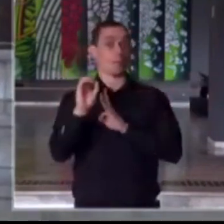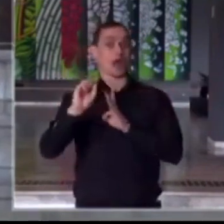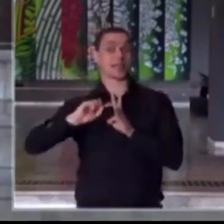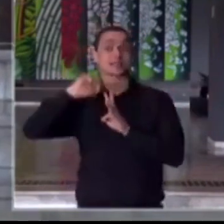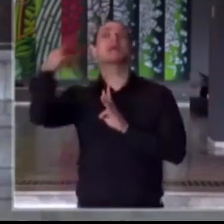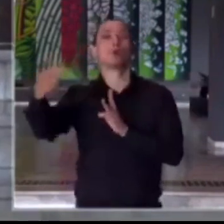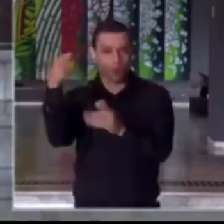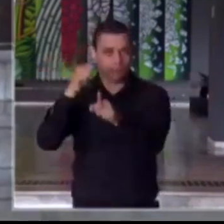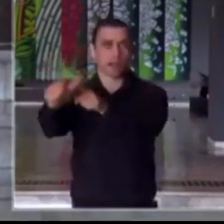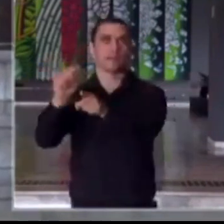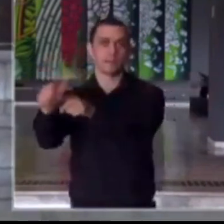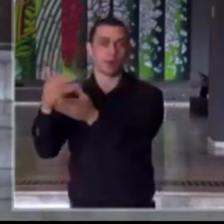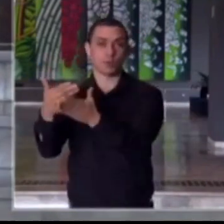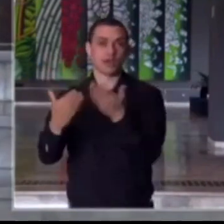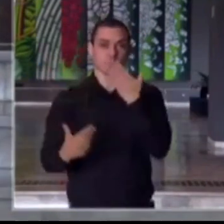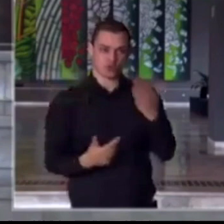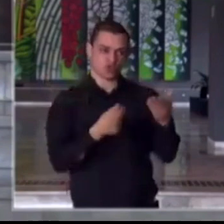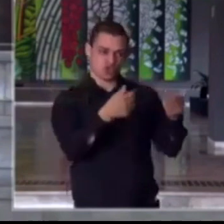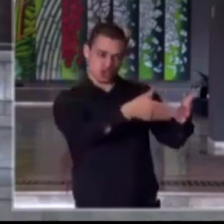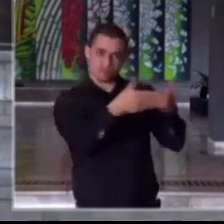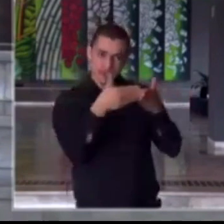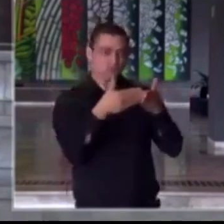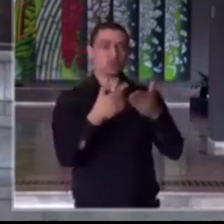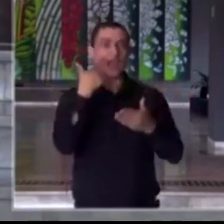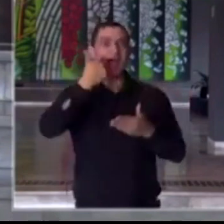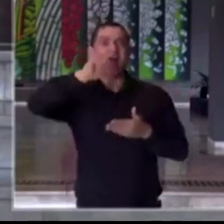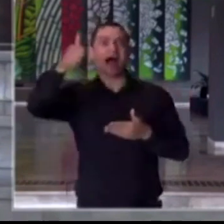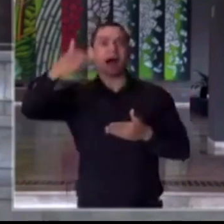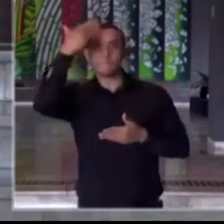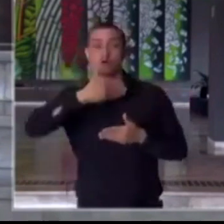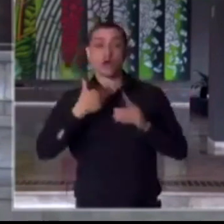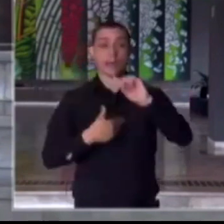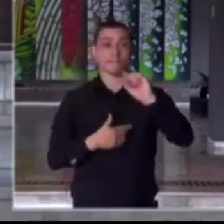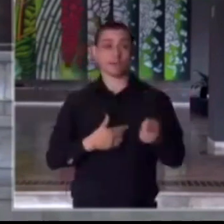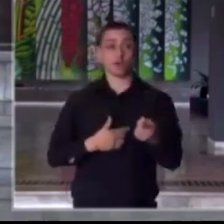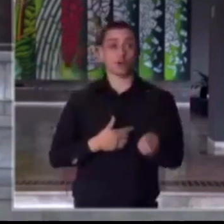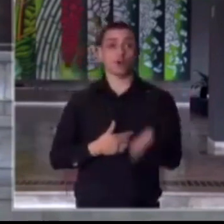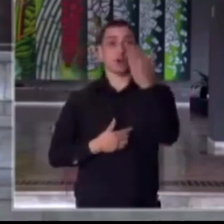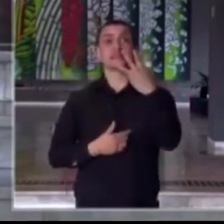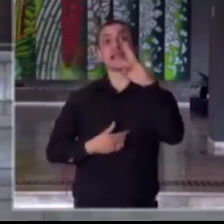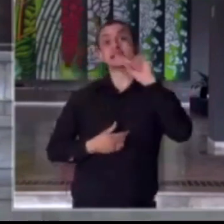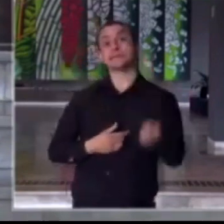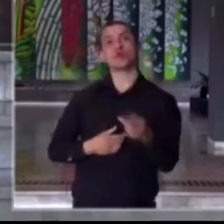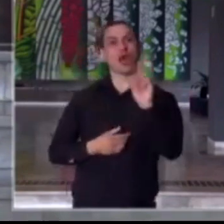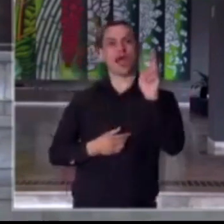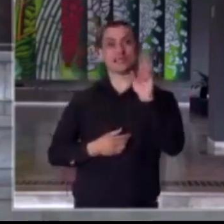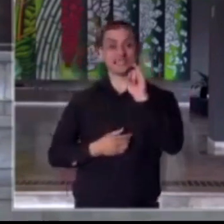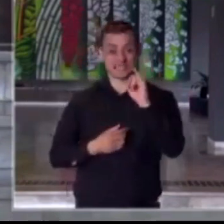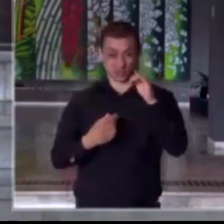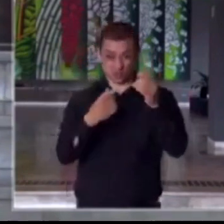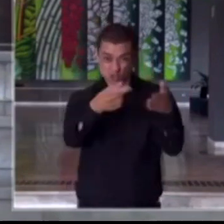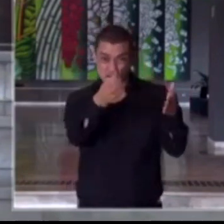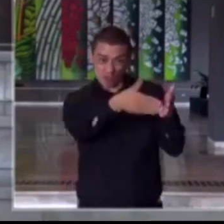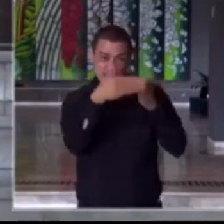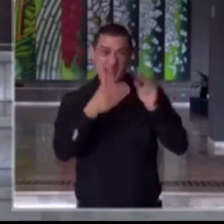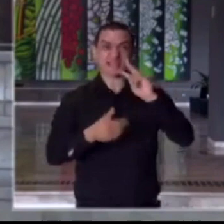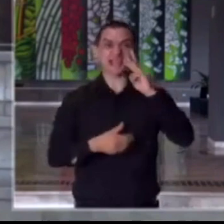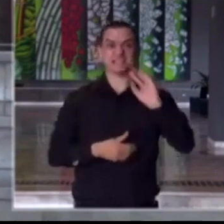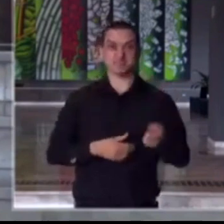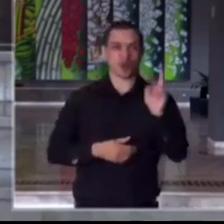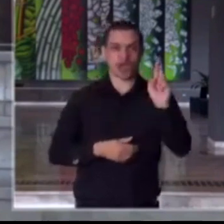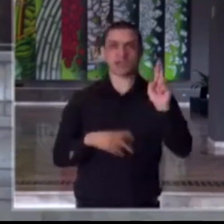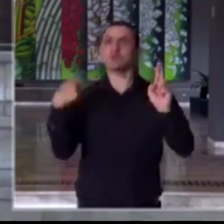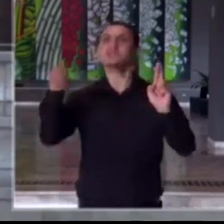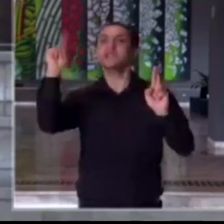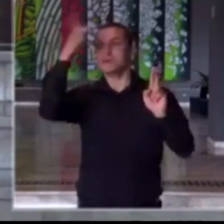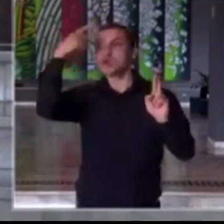Pedidos de concessão de crédito sem avalista passam de mil para três mil reais. Até três mil reais não é preciso aval nenhum